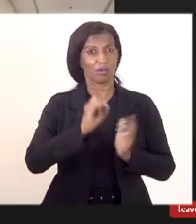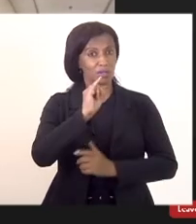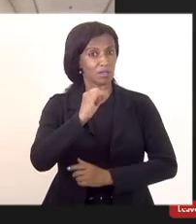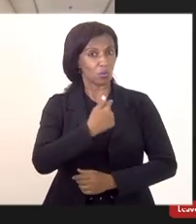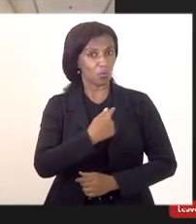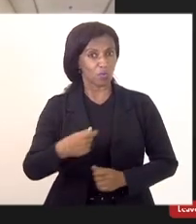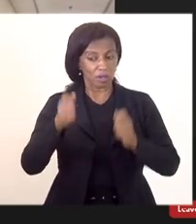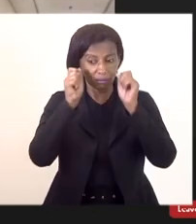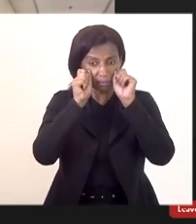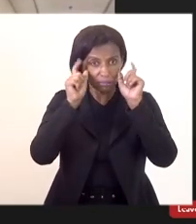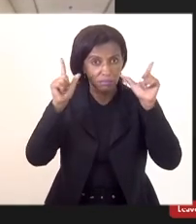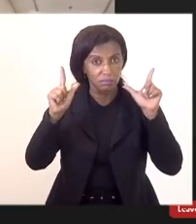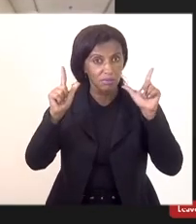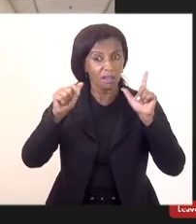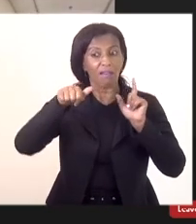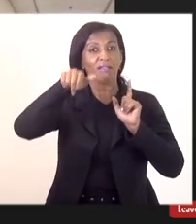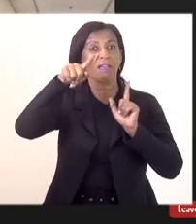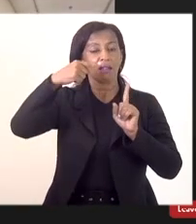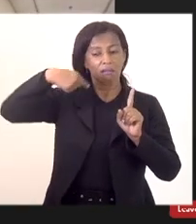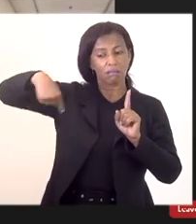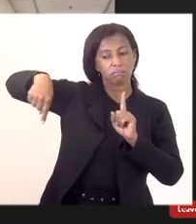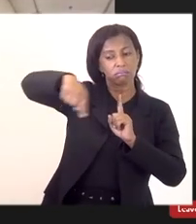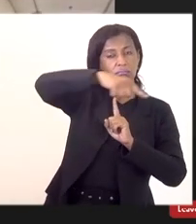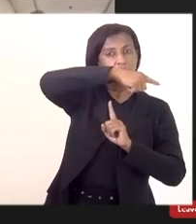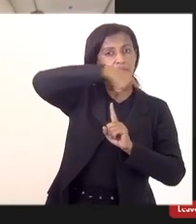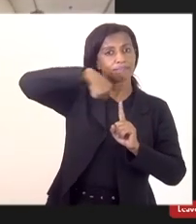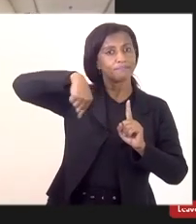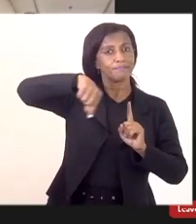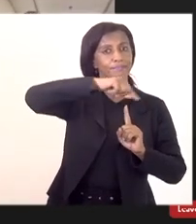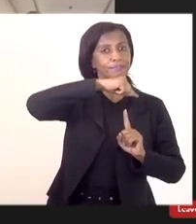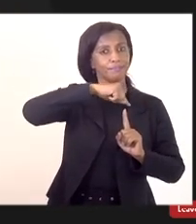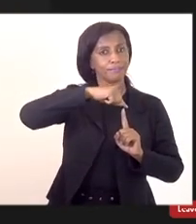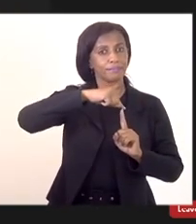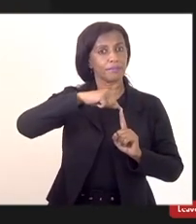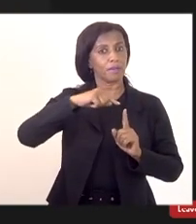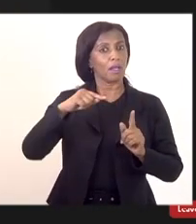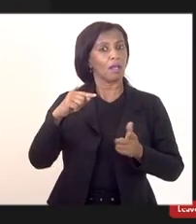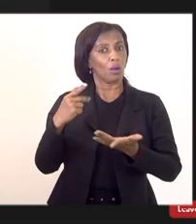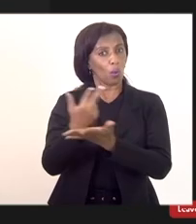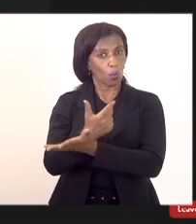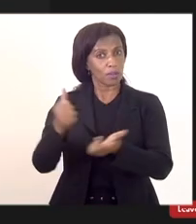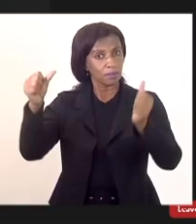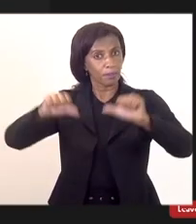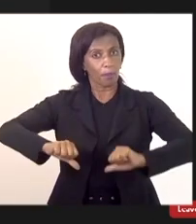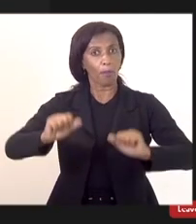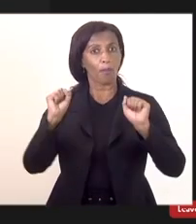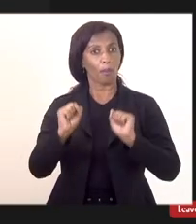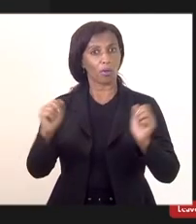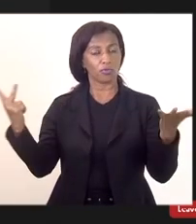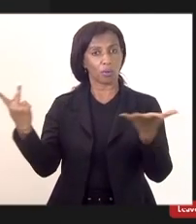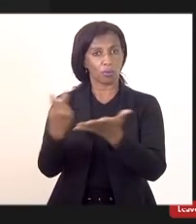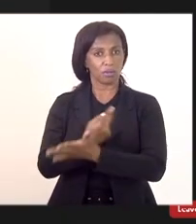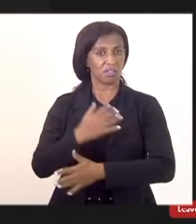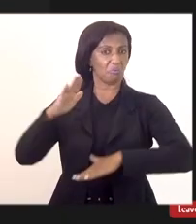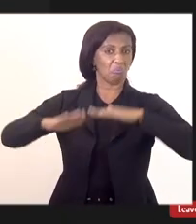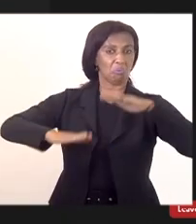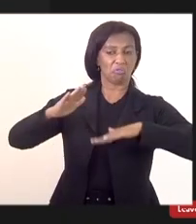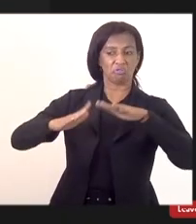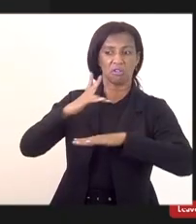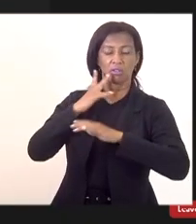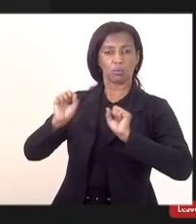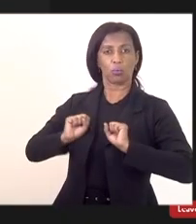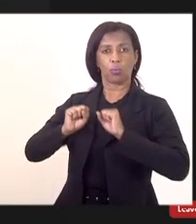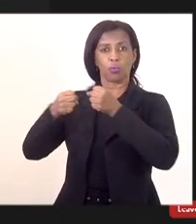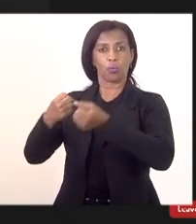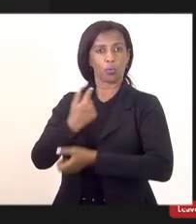e ver de quem ele está cercado, algo mais grave pode acontecer. Não adianta o esmero do governador, todo o esforço do